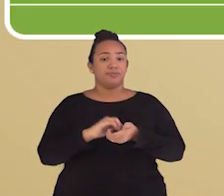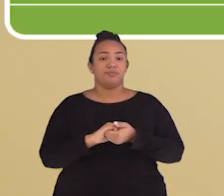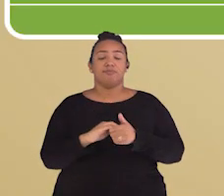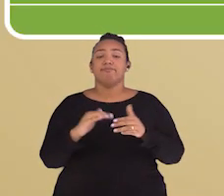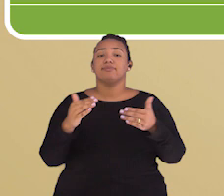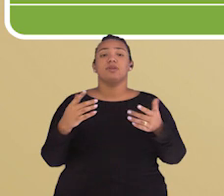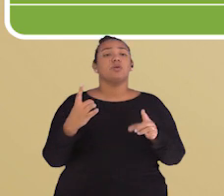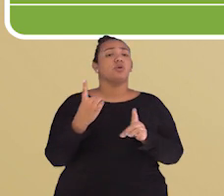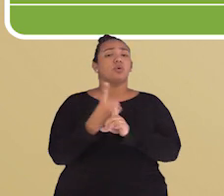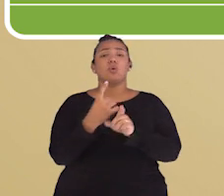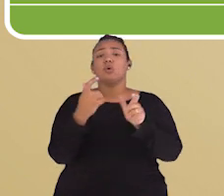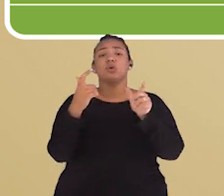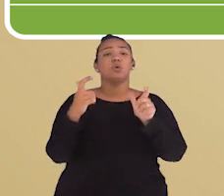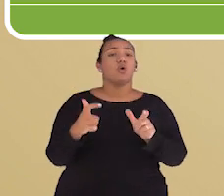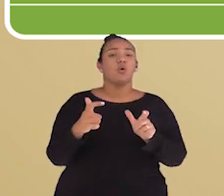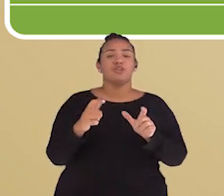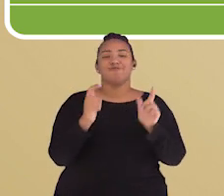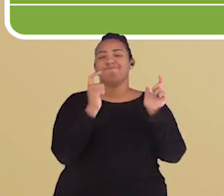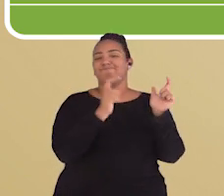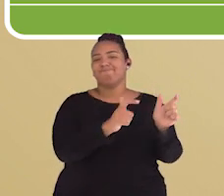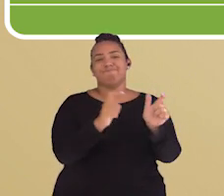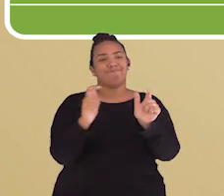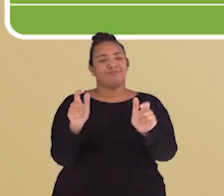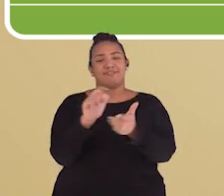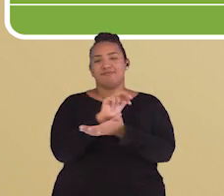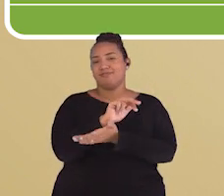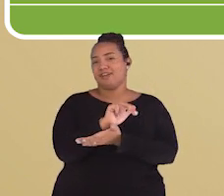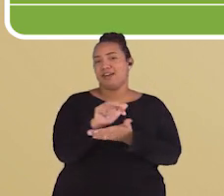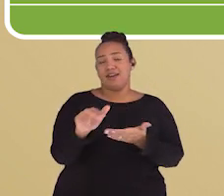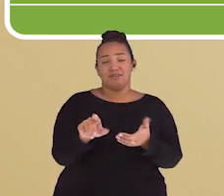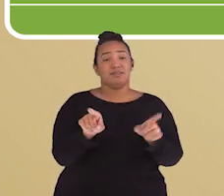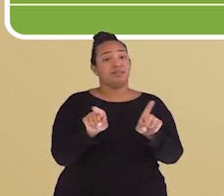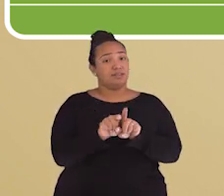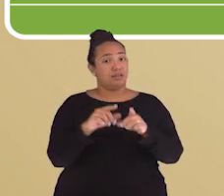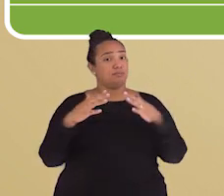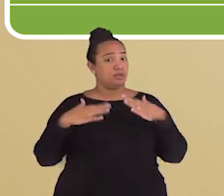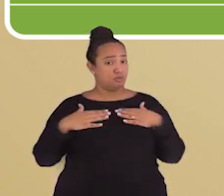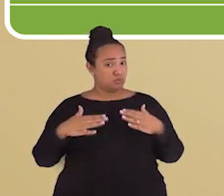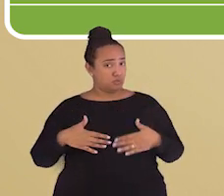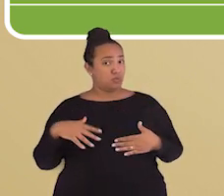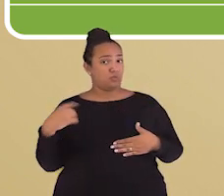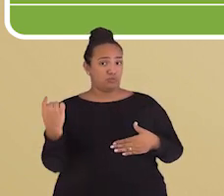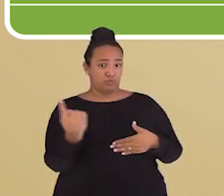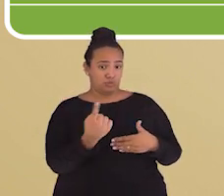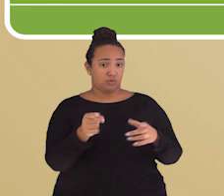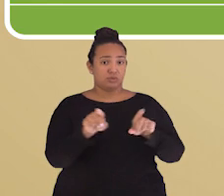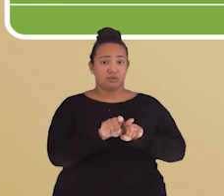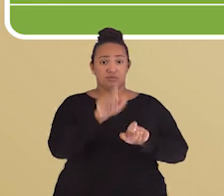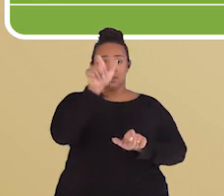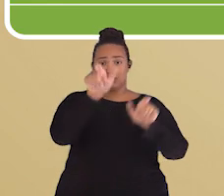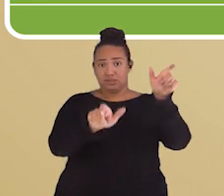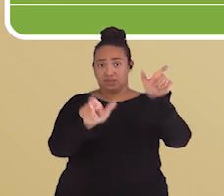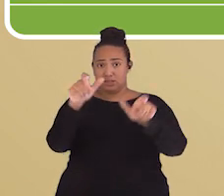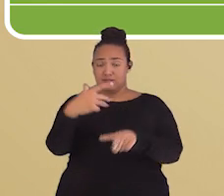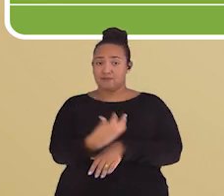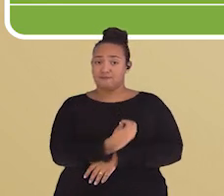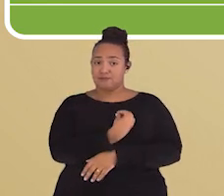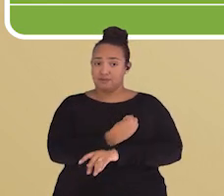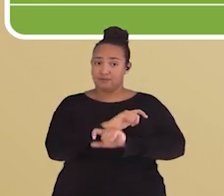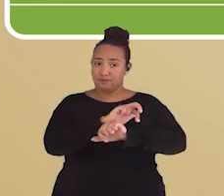ser encontrados em praticamente todos os lugares, inclusive no nosso corpo e em outros seres vivos.